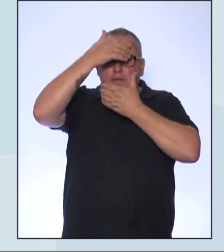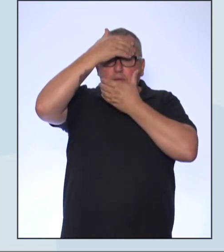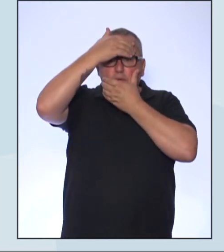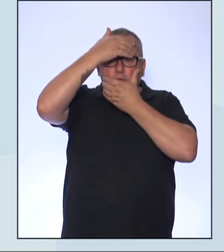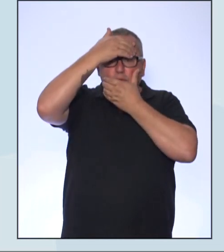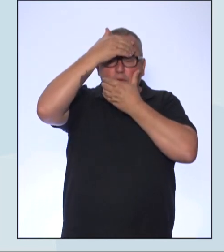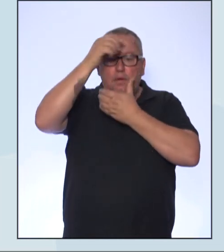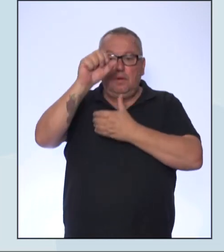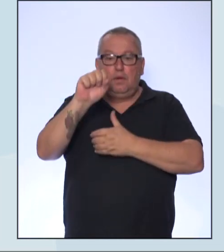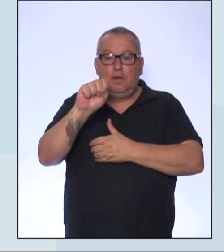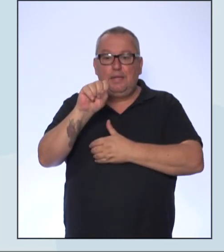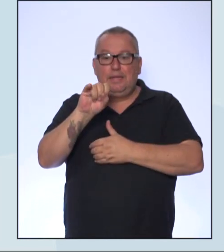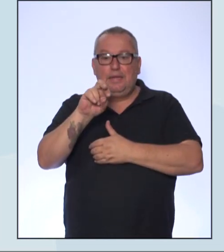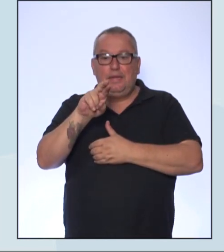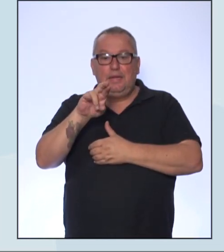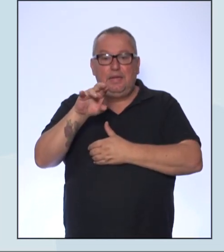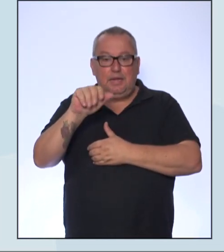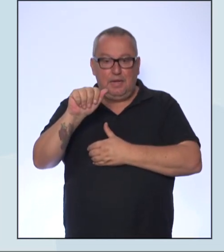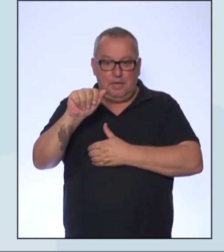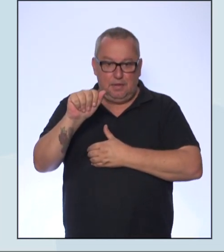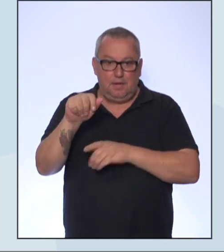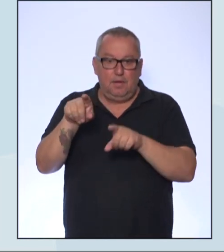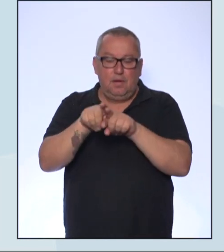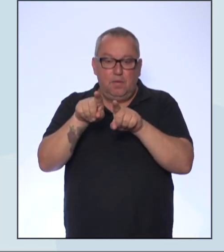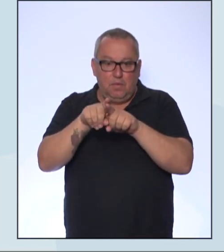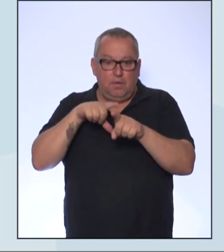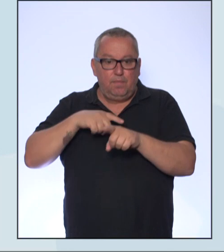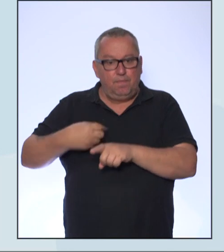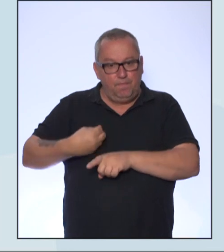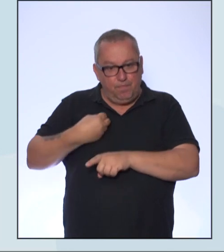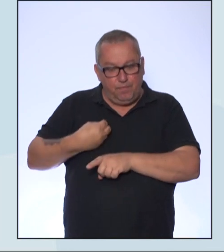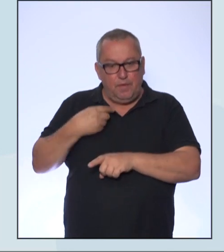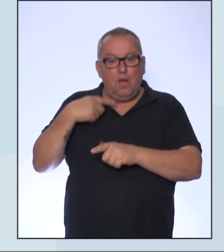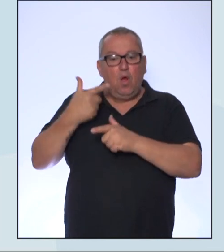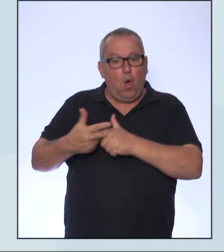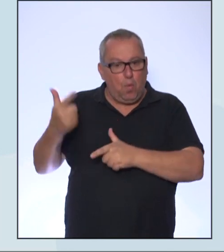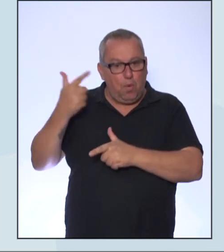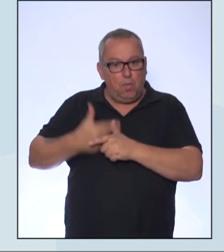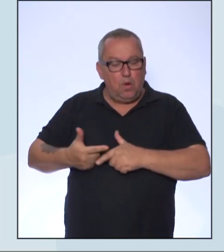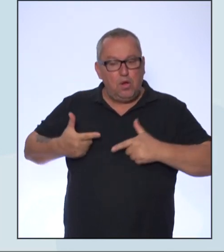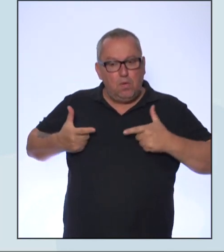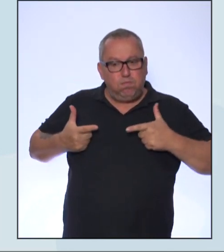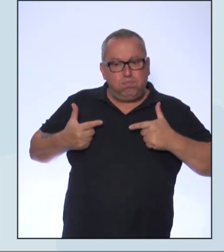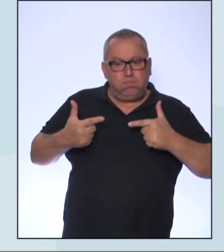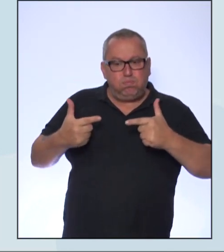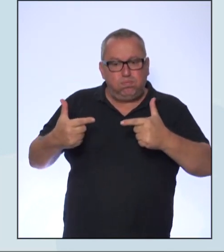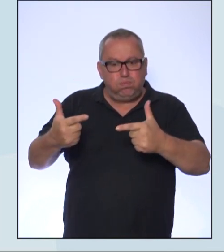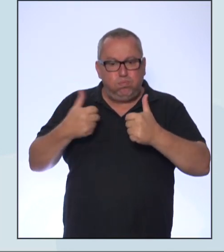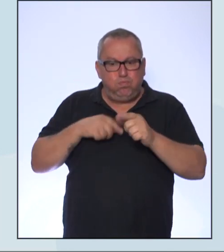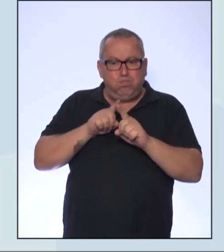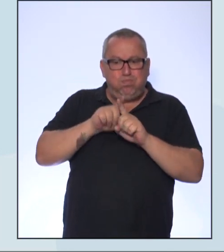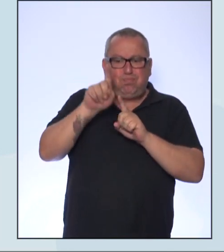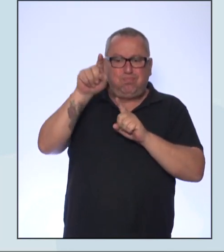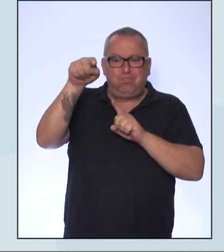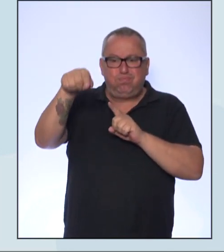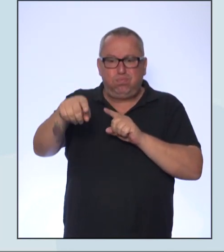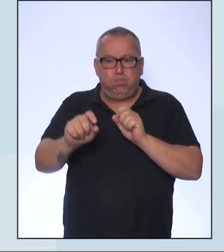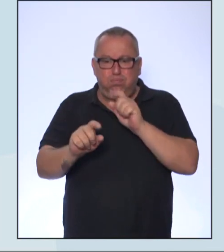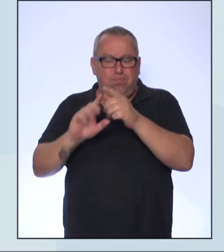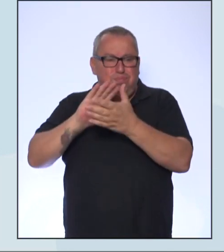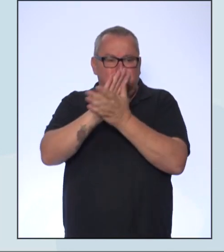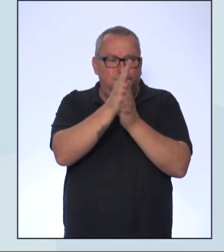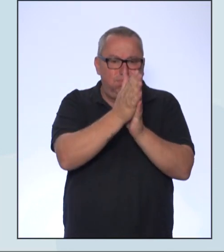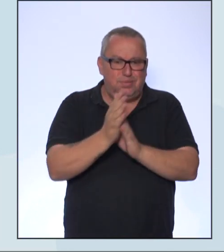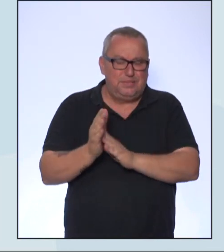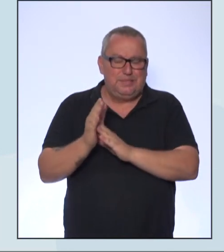também estão em deslocamento devido ao conflito armado naquela região. Então, são